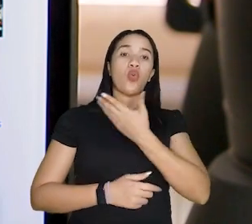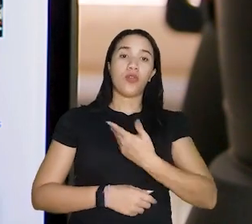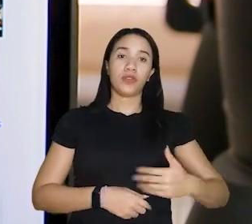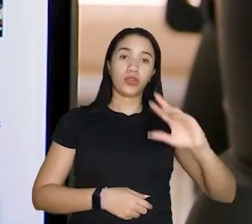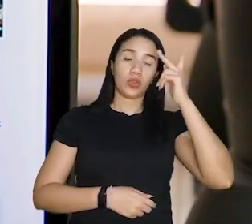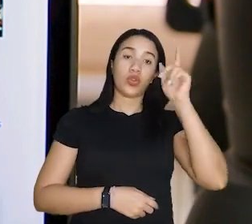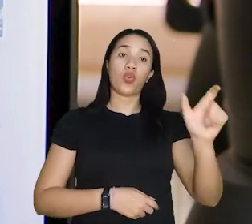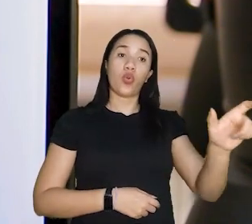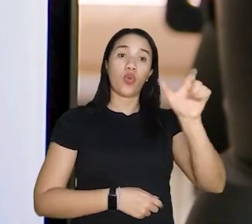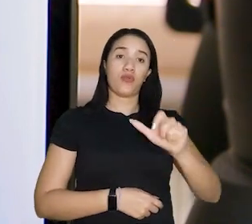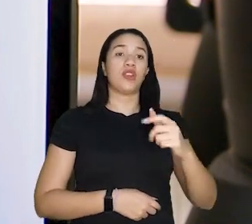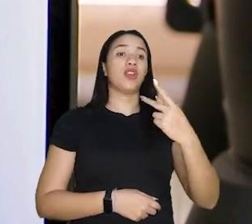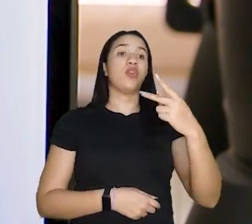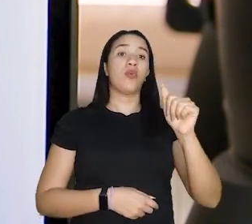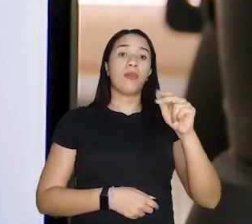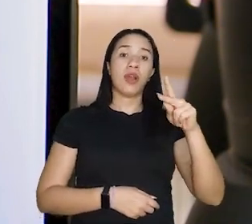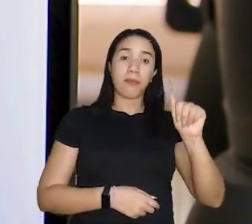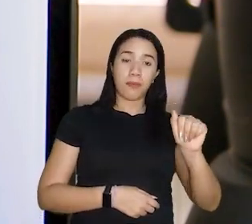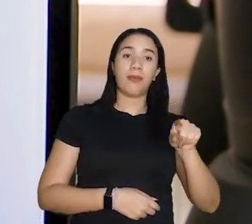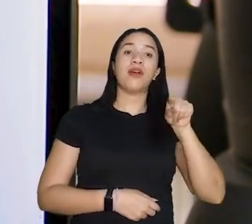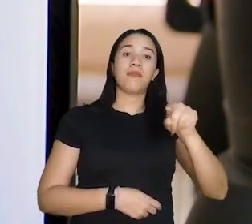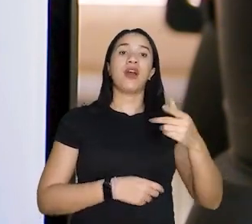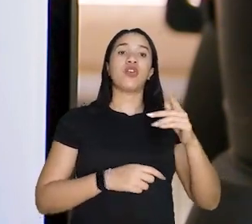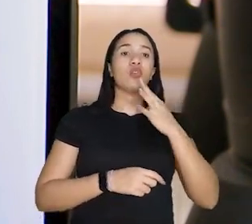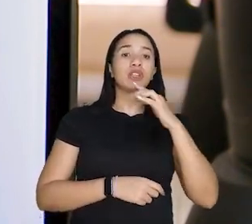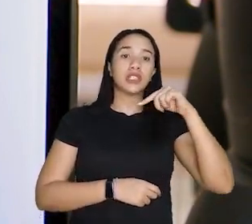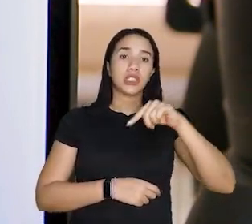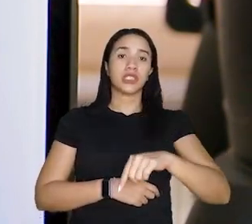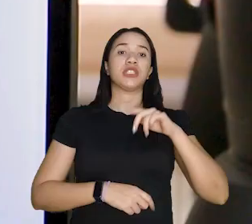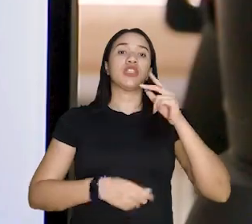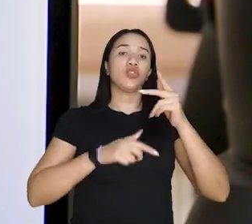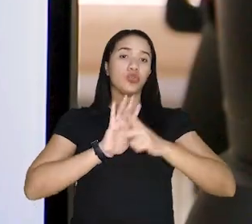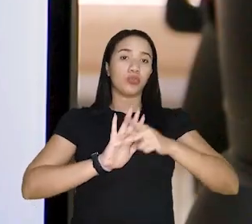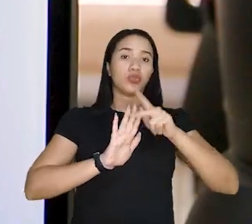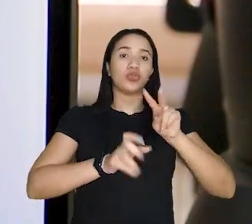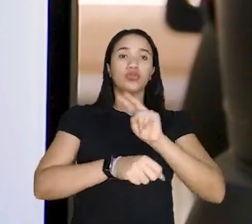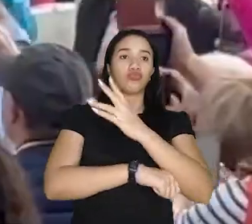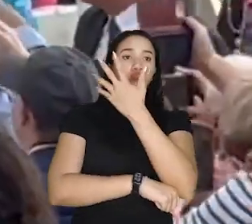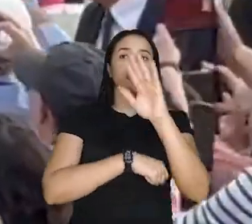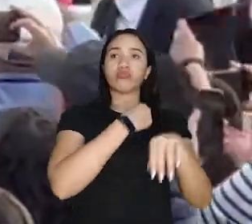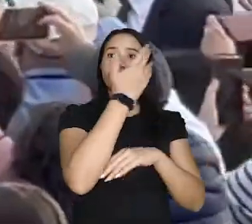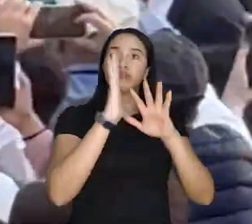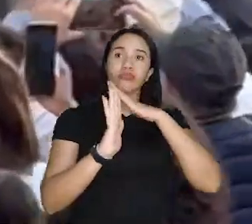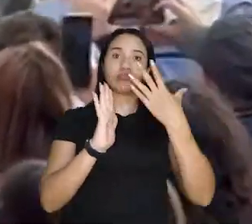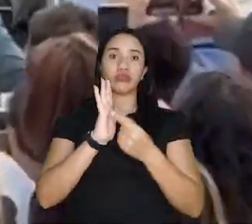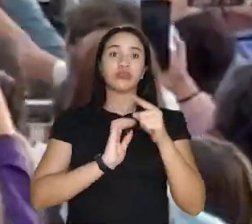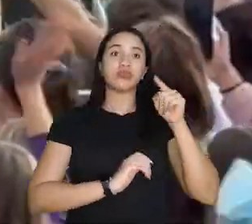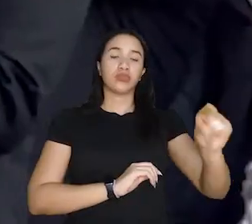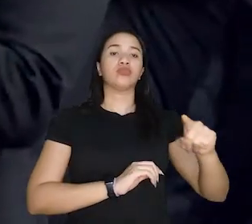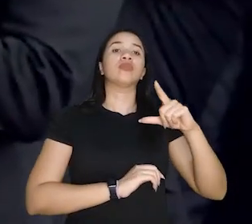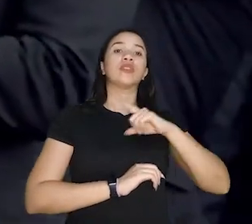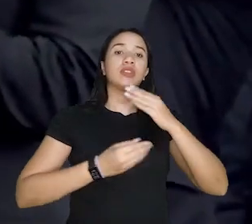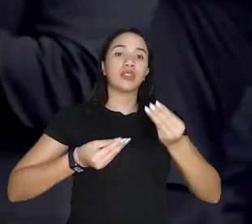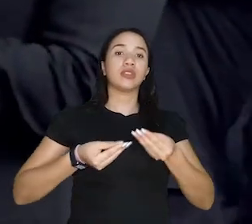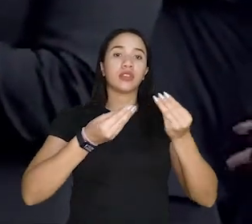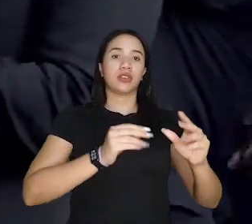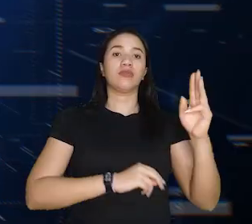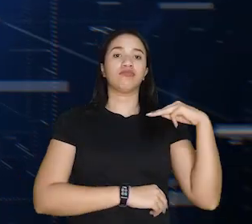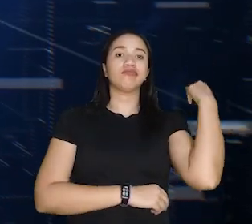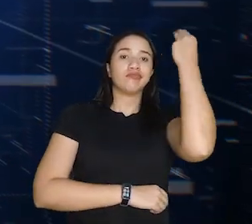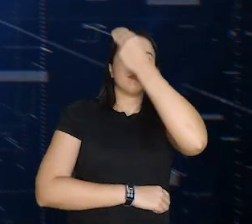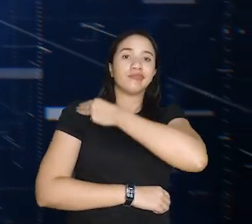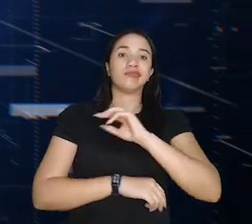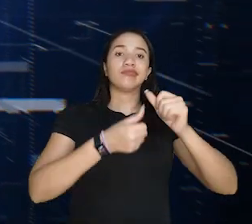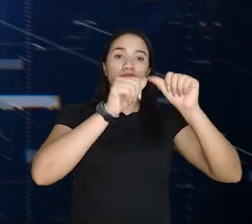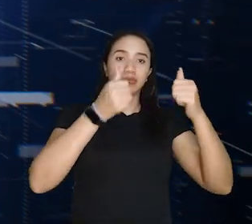convida Papa Francisco para visitar o Pará e conhecer as ações de preservação da floresta amazônica. A autoridade católica recebeu uma imagem